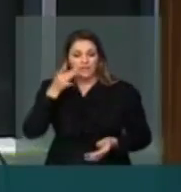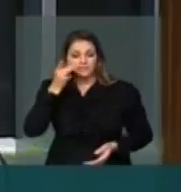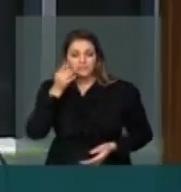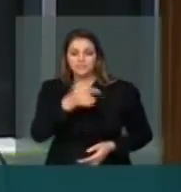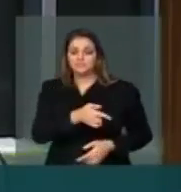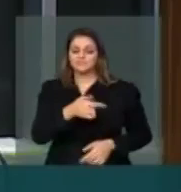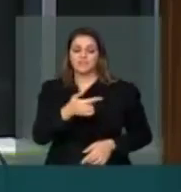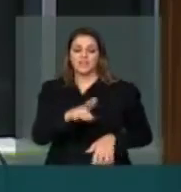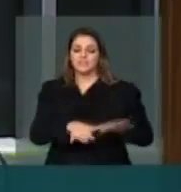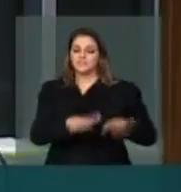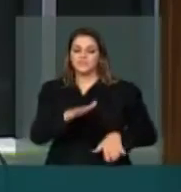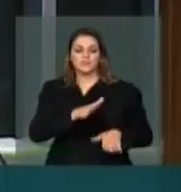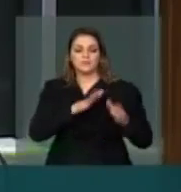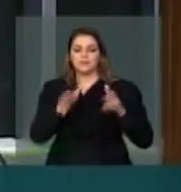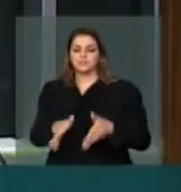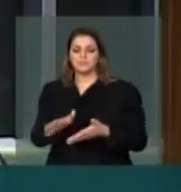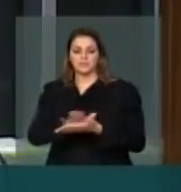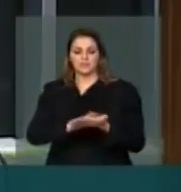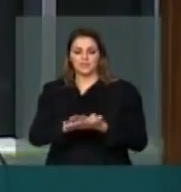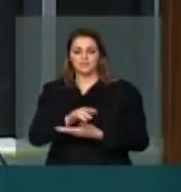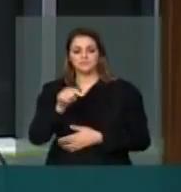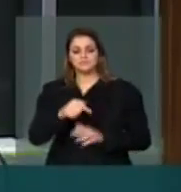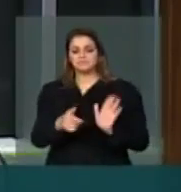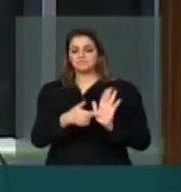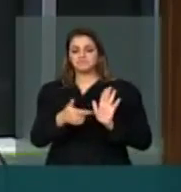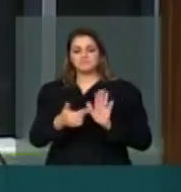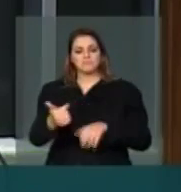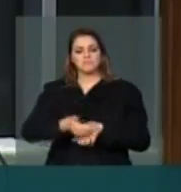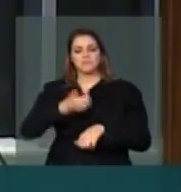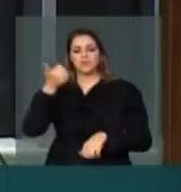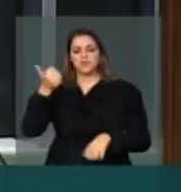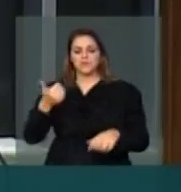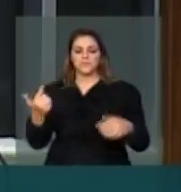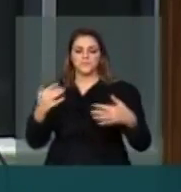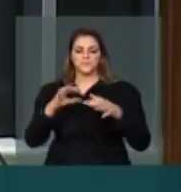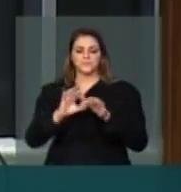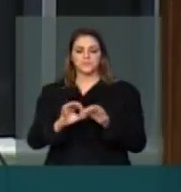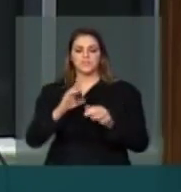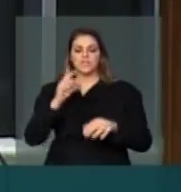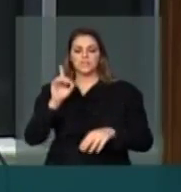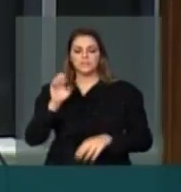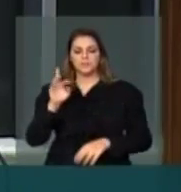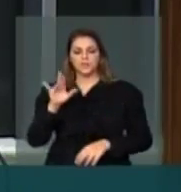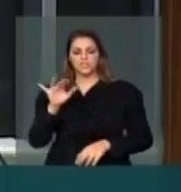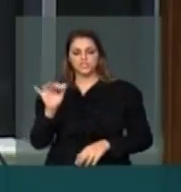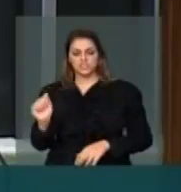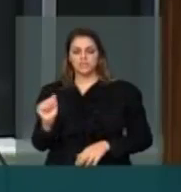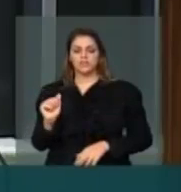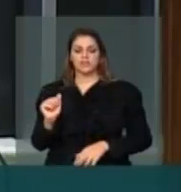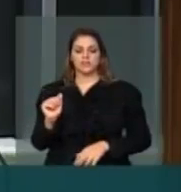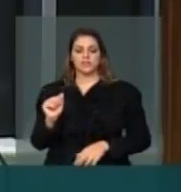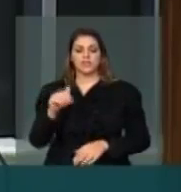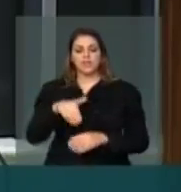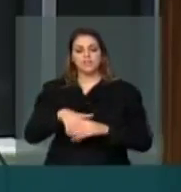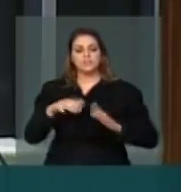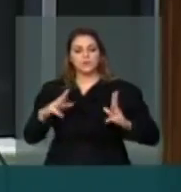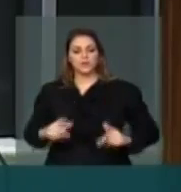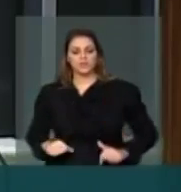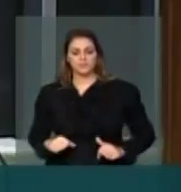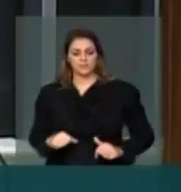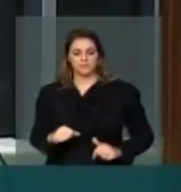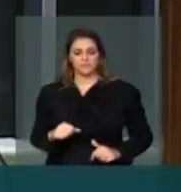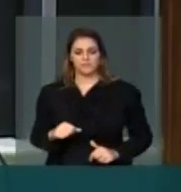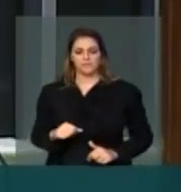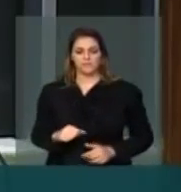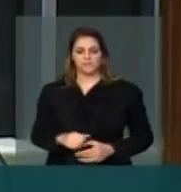chega, foi a da coalizão democrática pela reforma política e eleições limpas, que tem